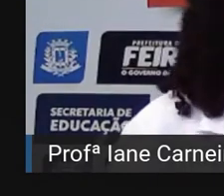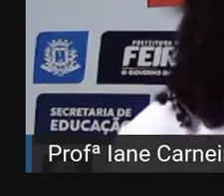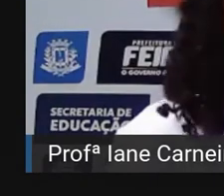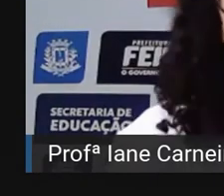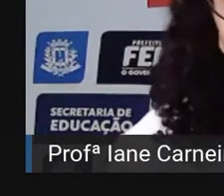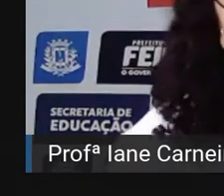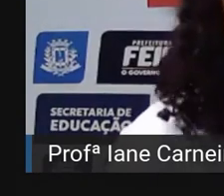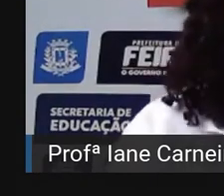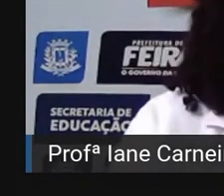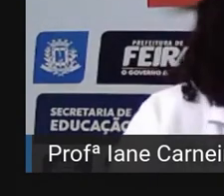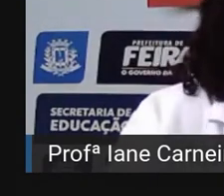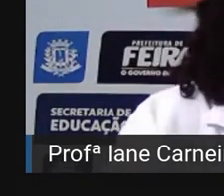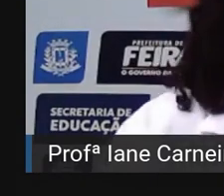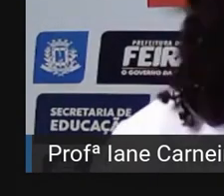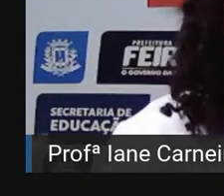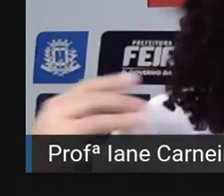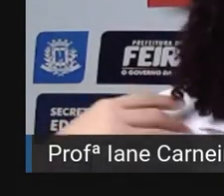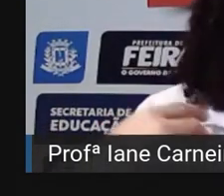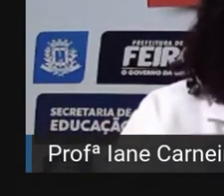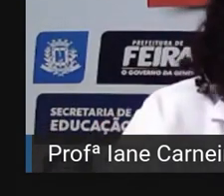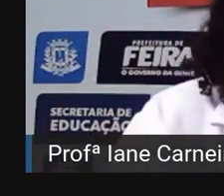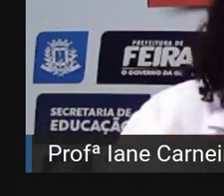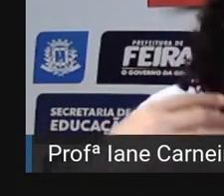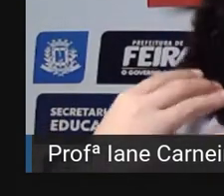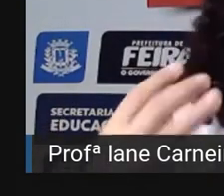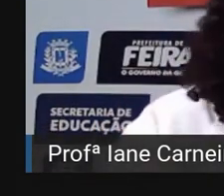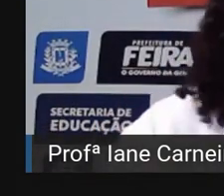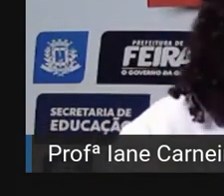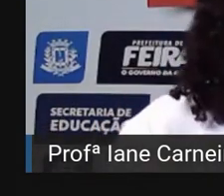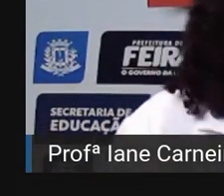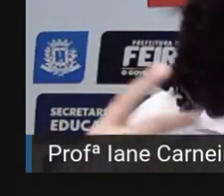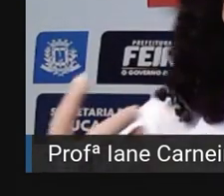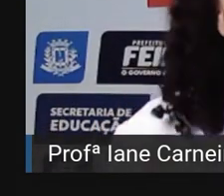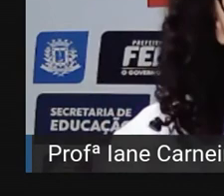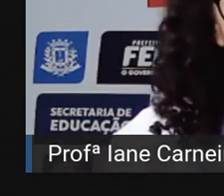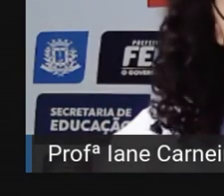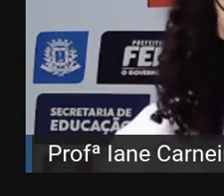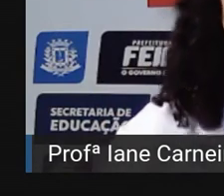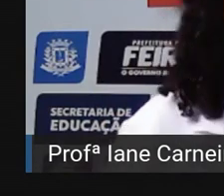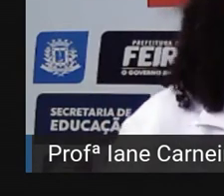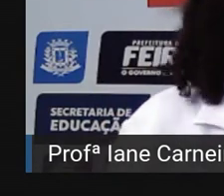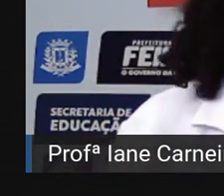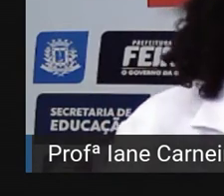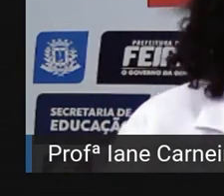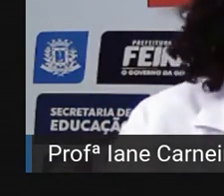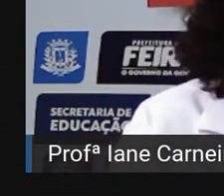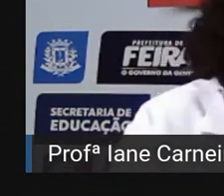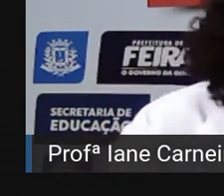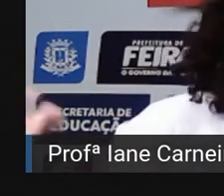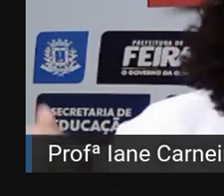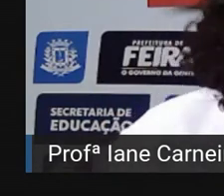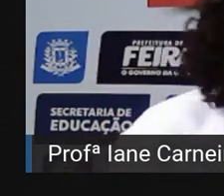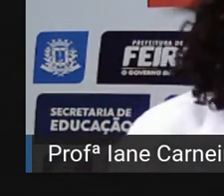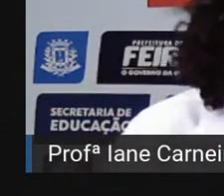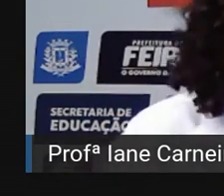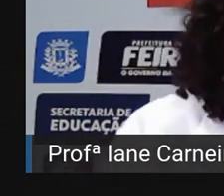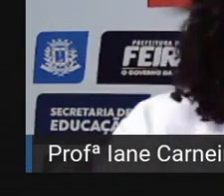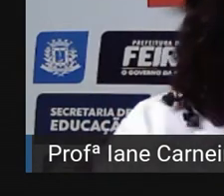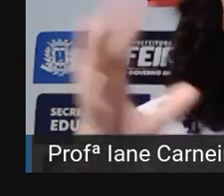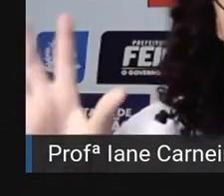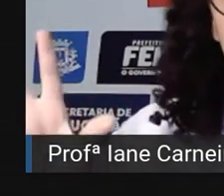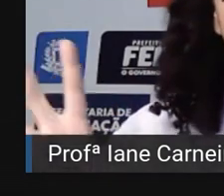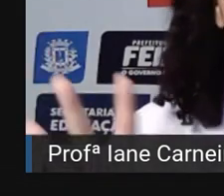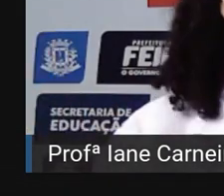diferenças, né? Na sala de aula, respeitando os colegas, os professores, né? Respetando todo mundo à nossa volta.